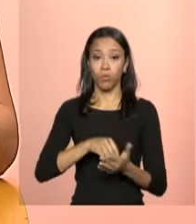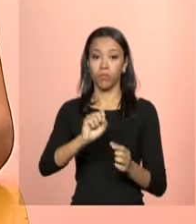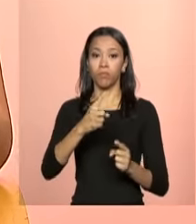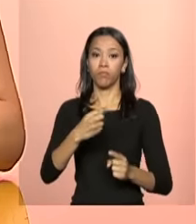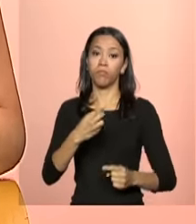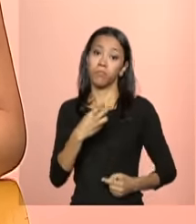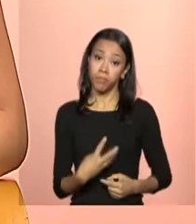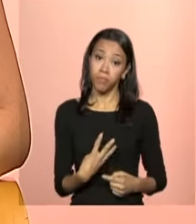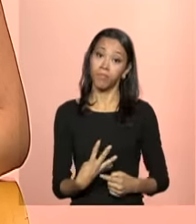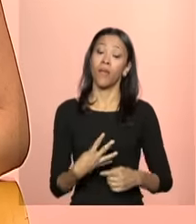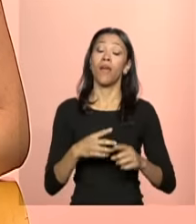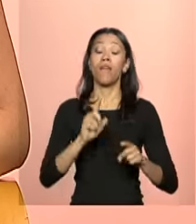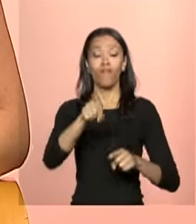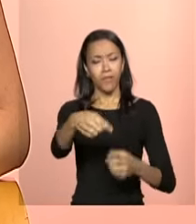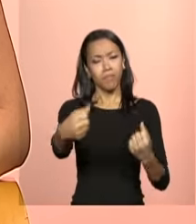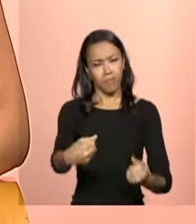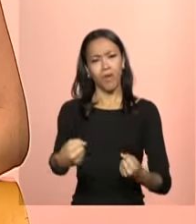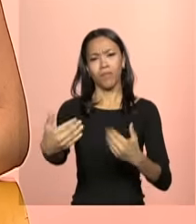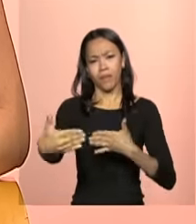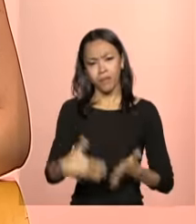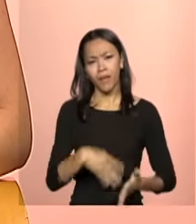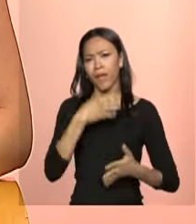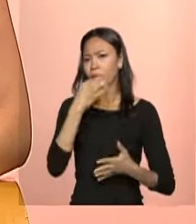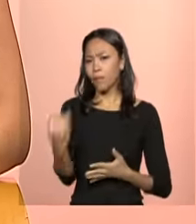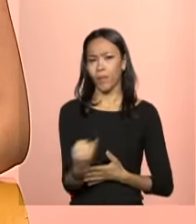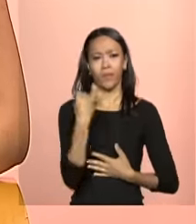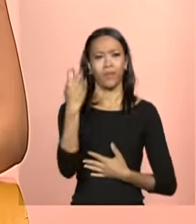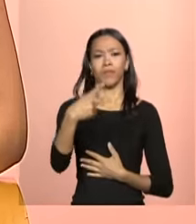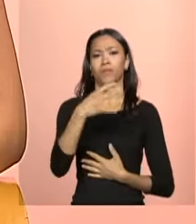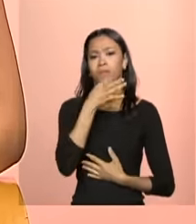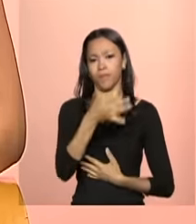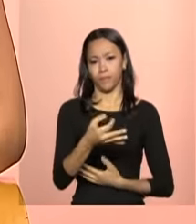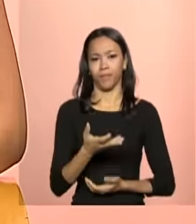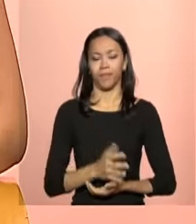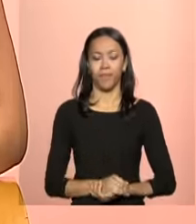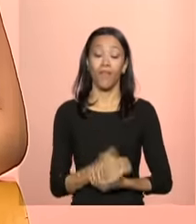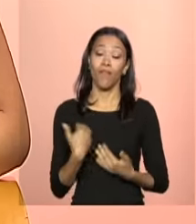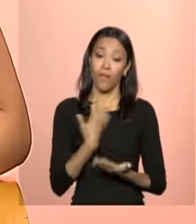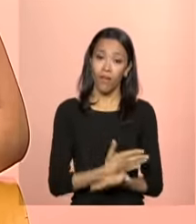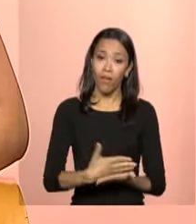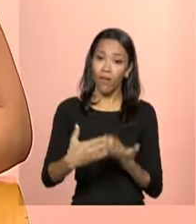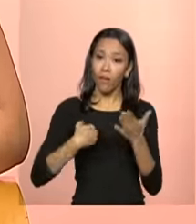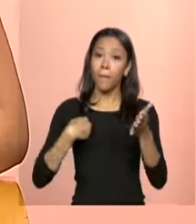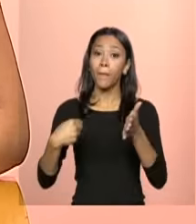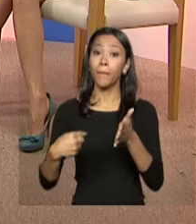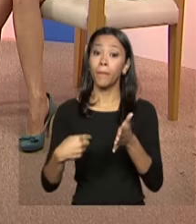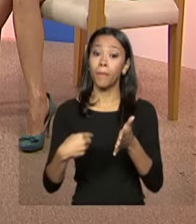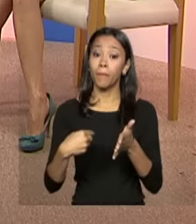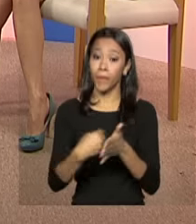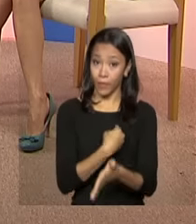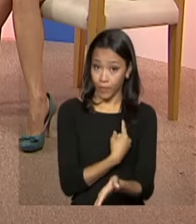Participe, sua contribuição é muito importante. Vamos então começar as nossas perguntas. Então, secretária, a assistência